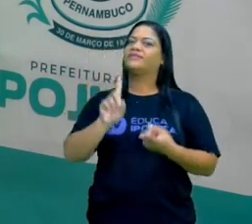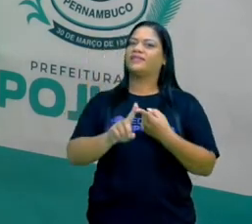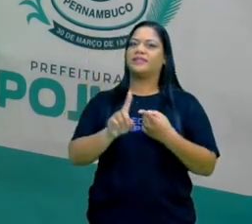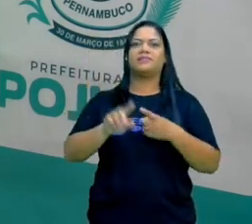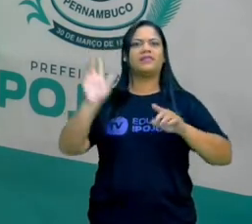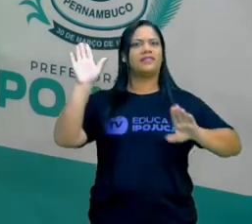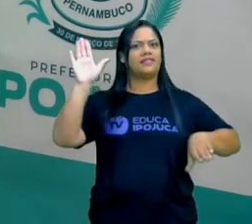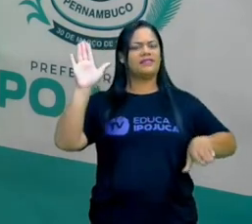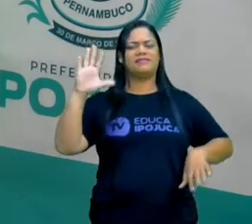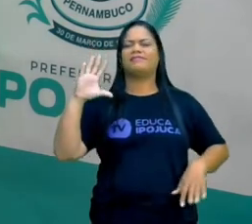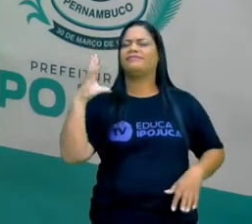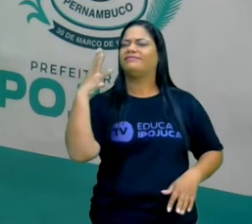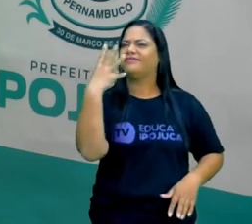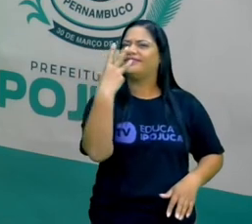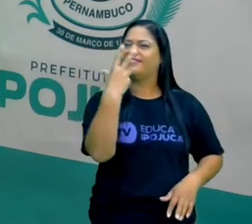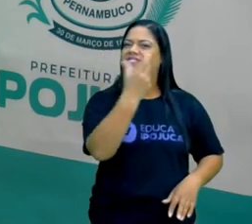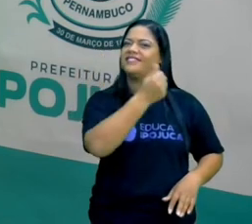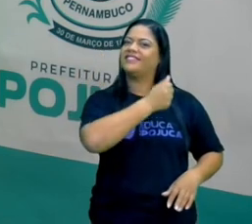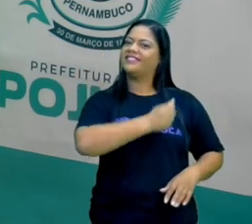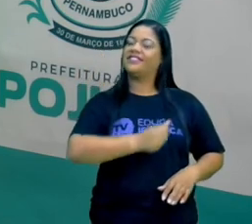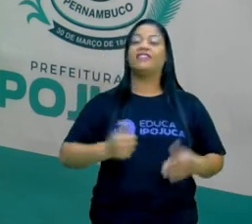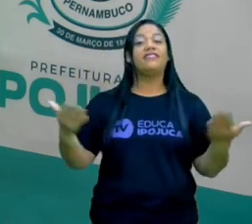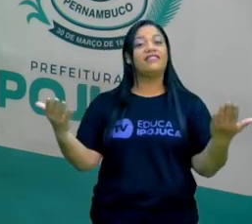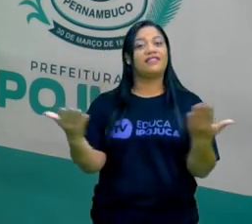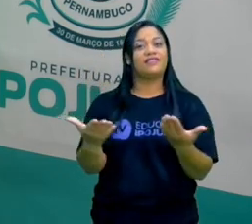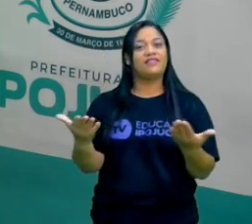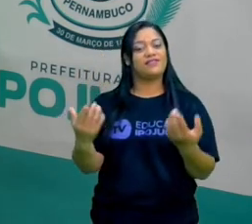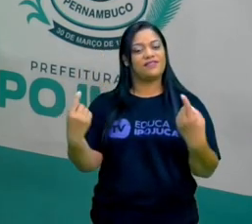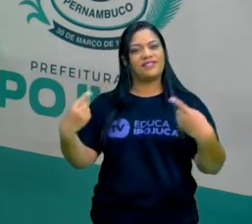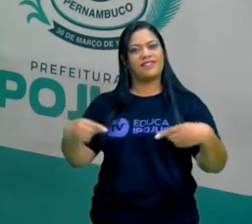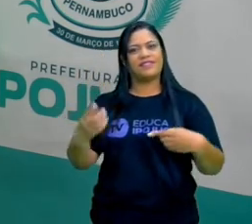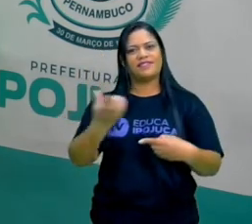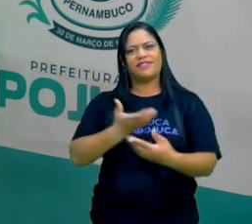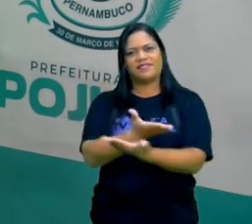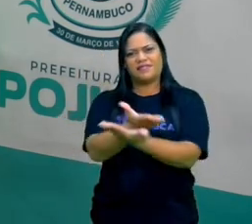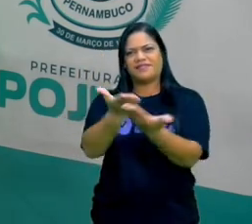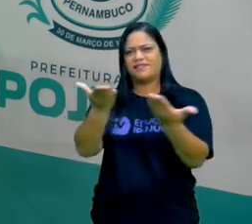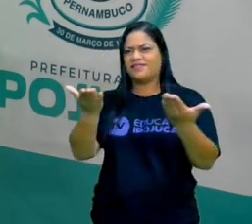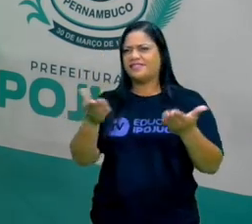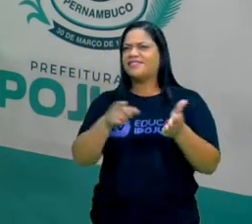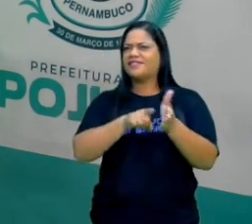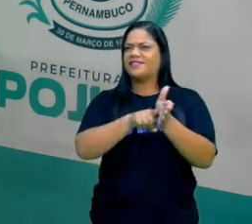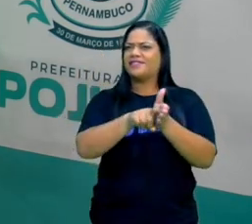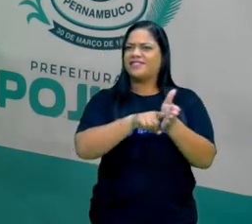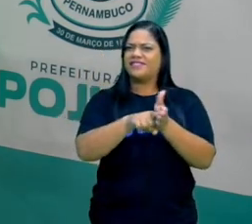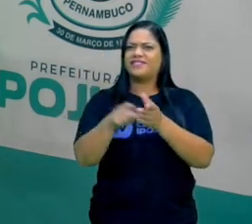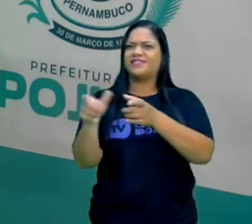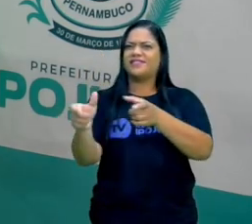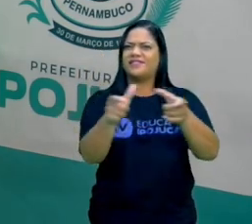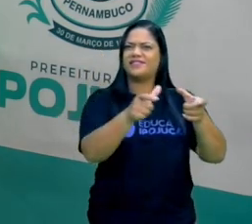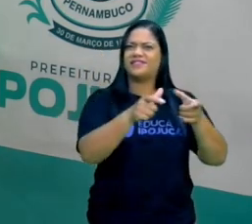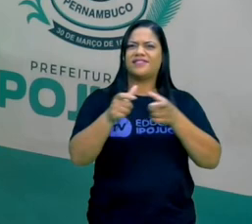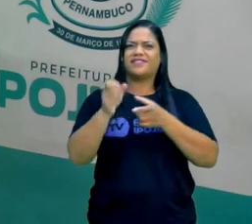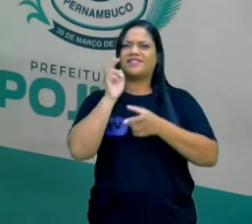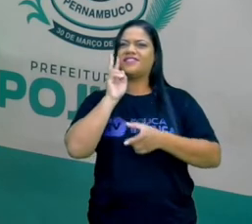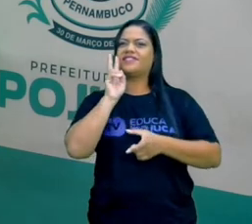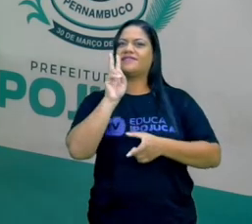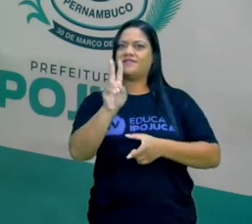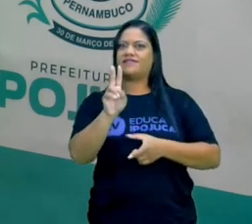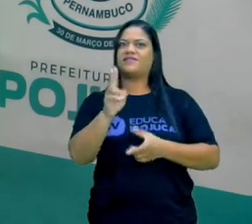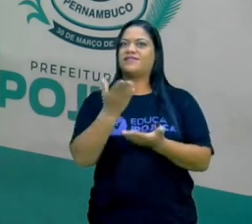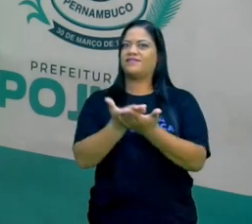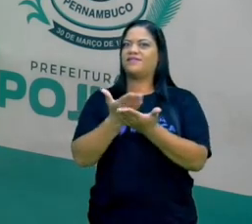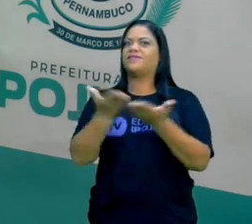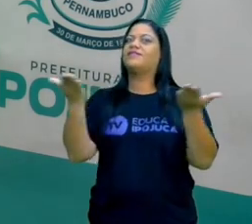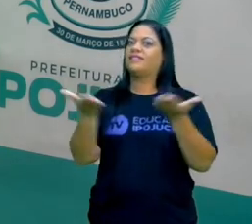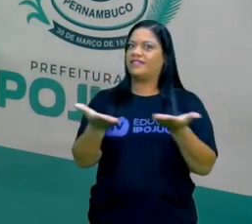as praias, que são belíssimas, tá? E hoje no desafio eu quero que vocês pesquisem um dos lugares que a gente viu aqui na nossa